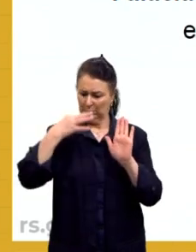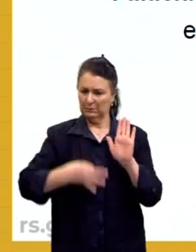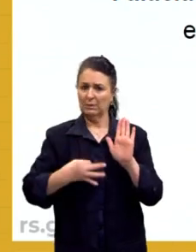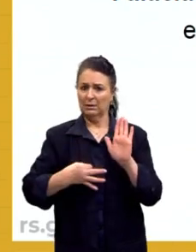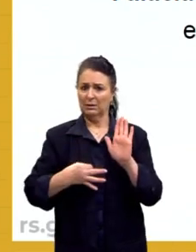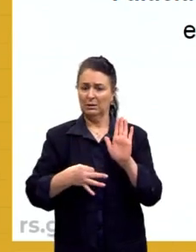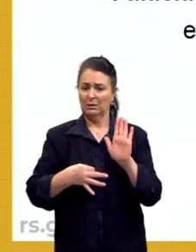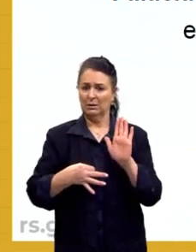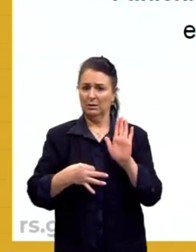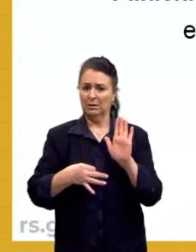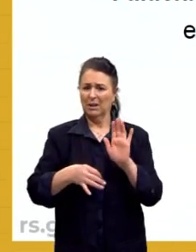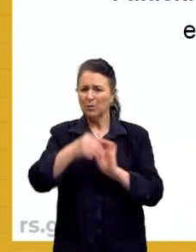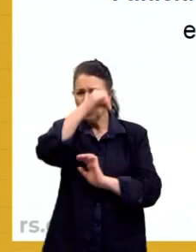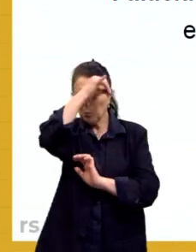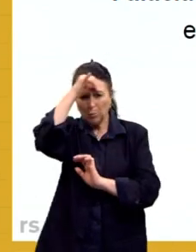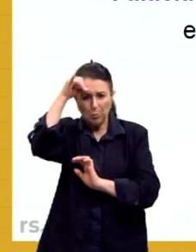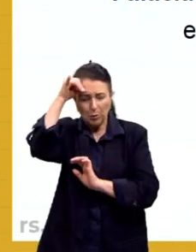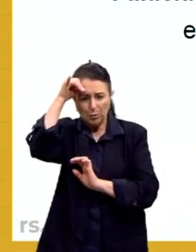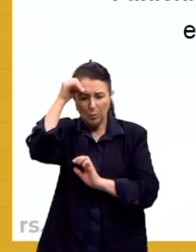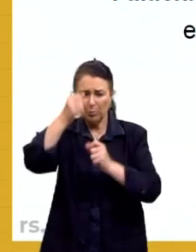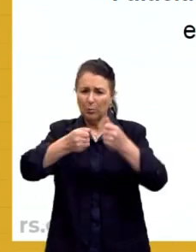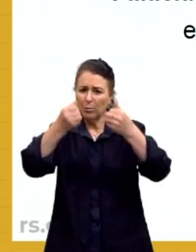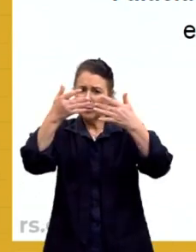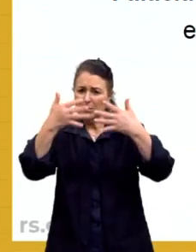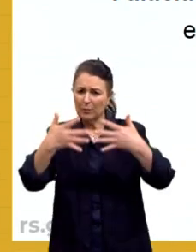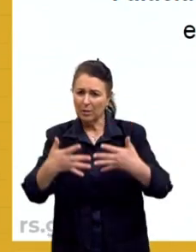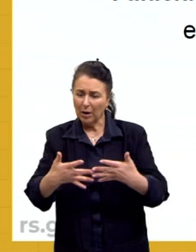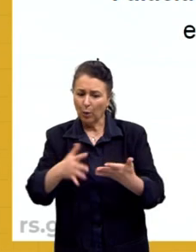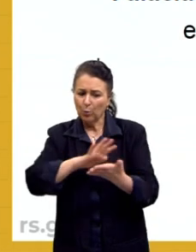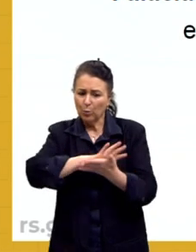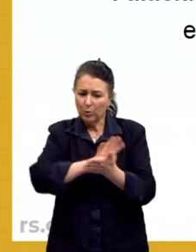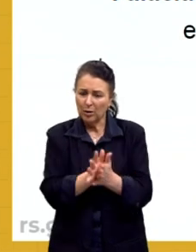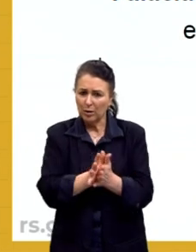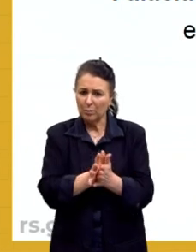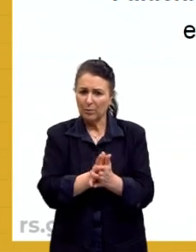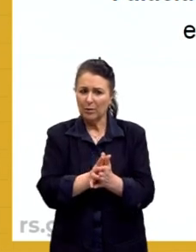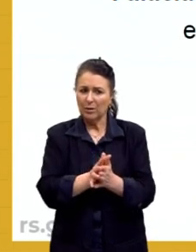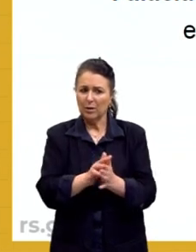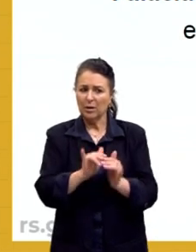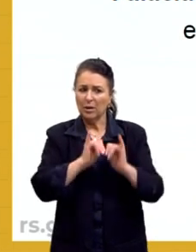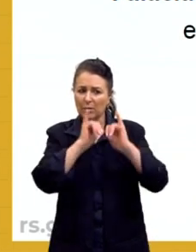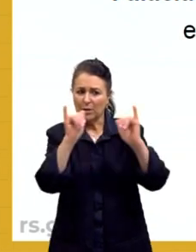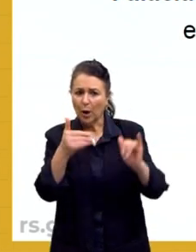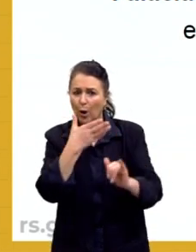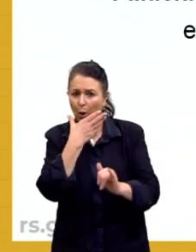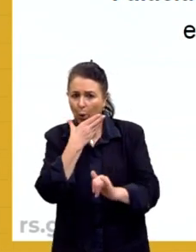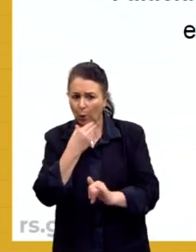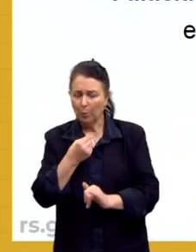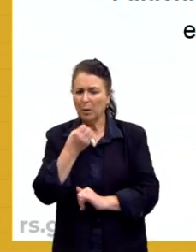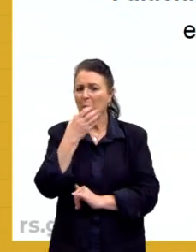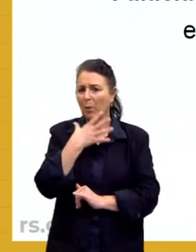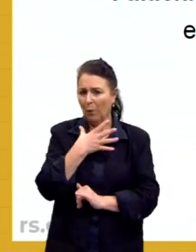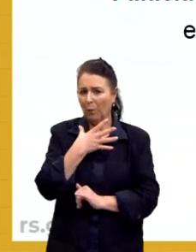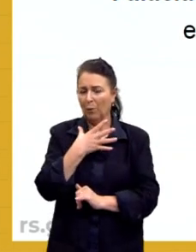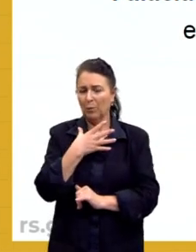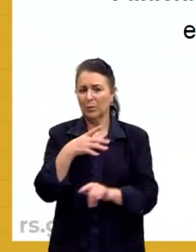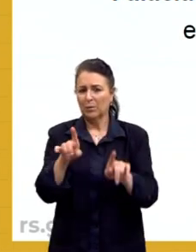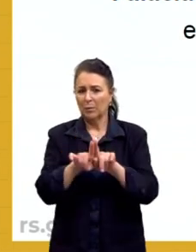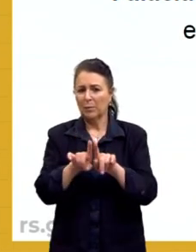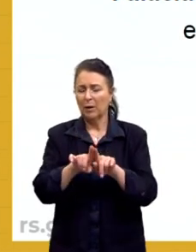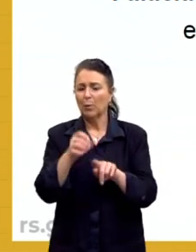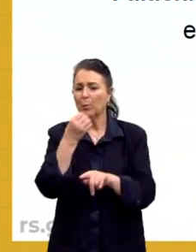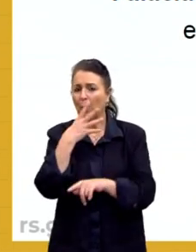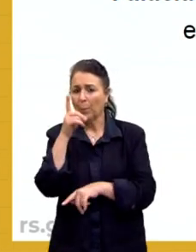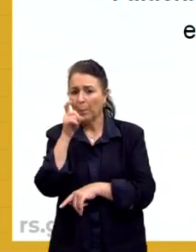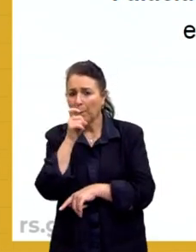irrelevante e ignorância para justificar um crime alegar que o homem é bom, é trabalhador, é um bom marido, é um bom